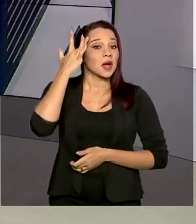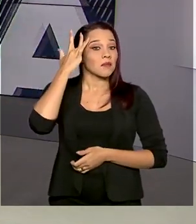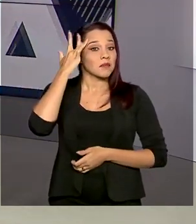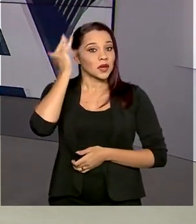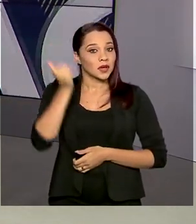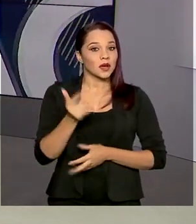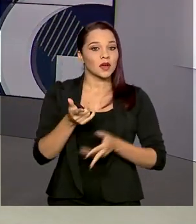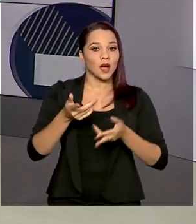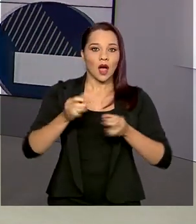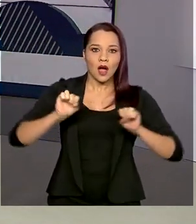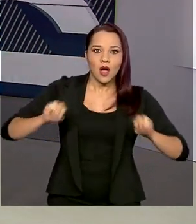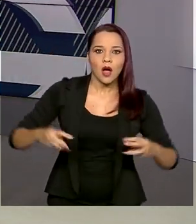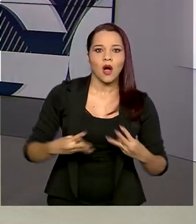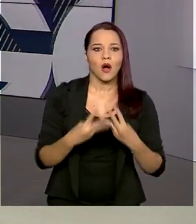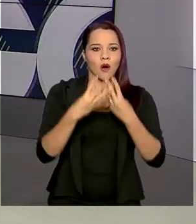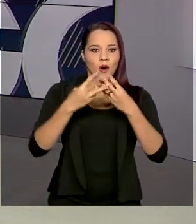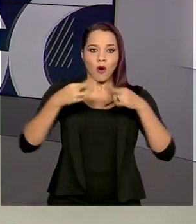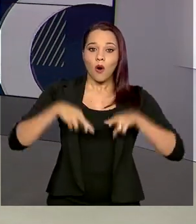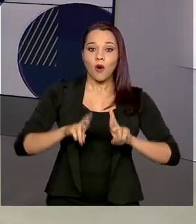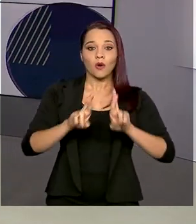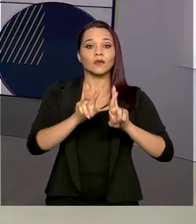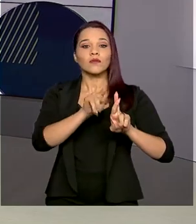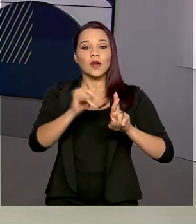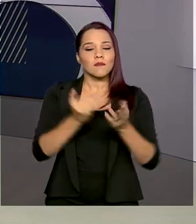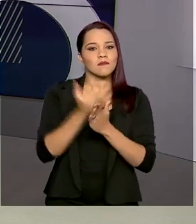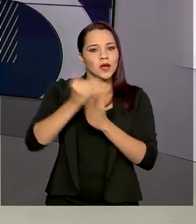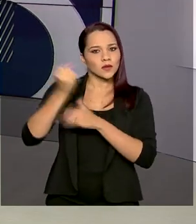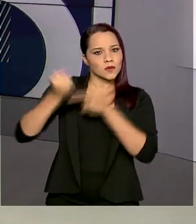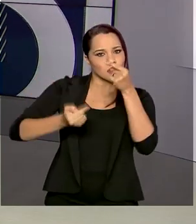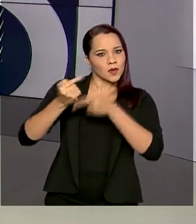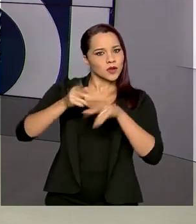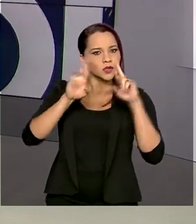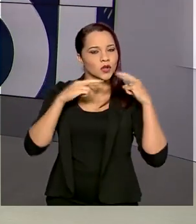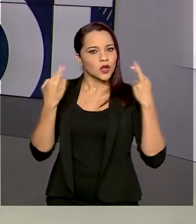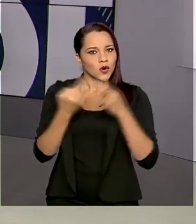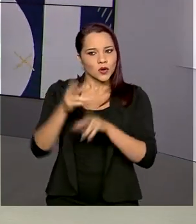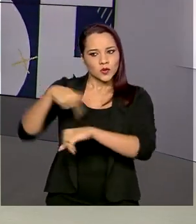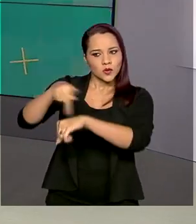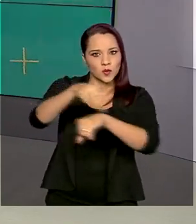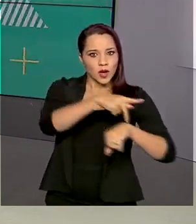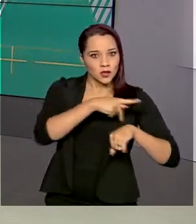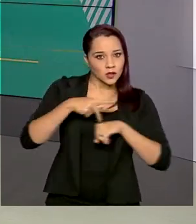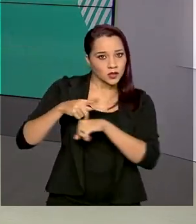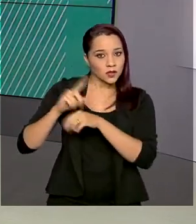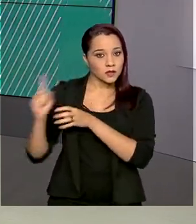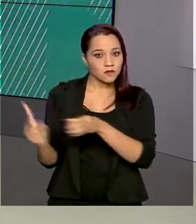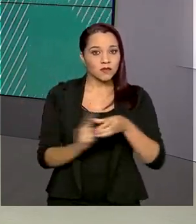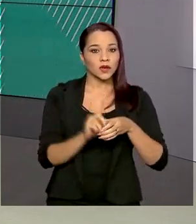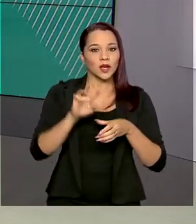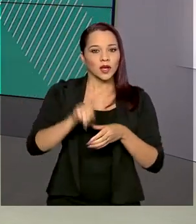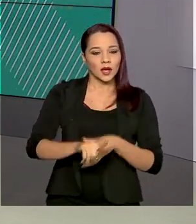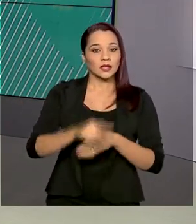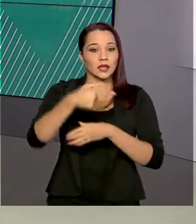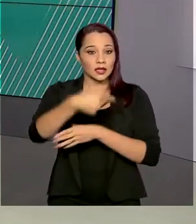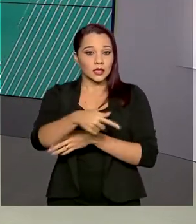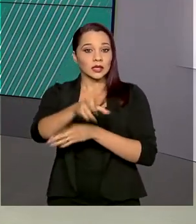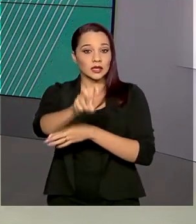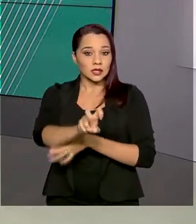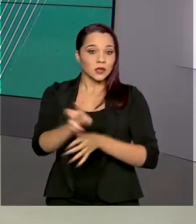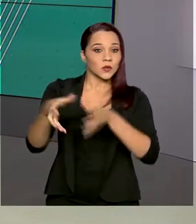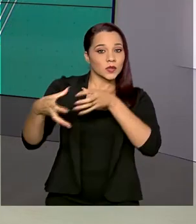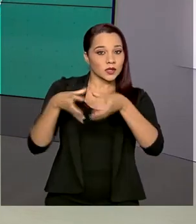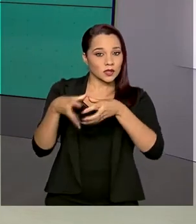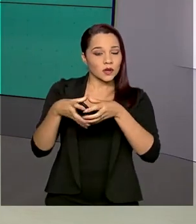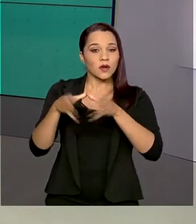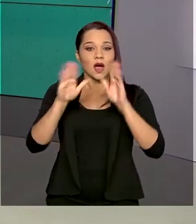Organização das Nações Unidas realiza mais um debate que reúne todos os países membros. É a 75ª sessão